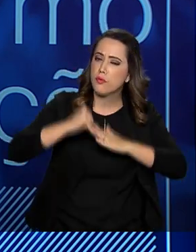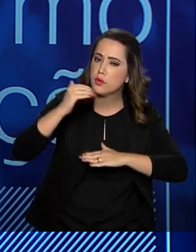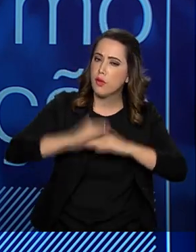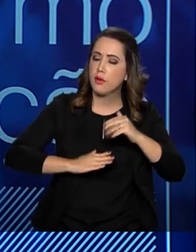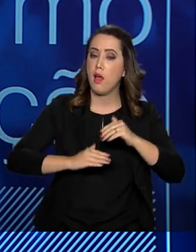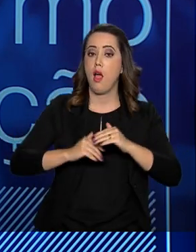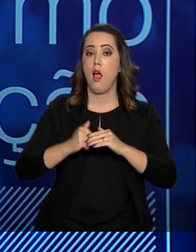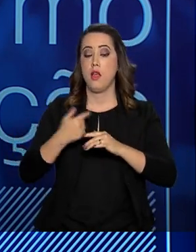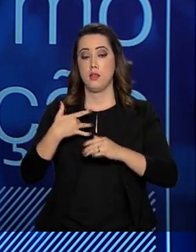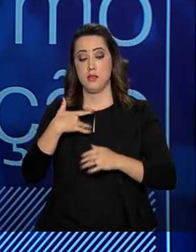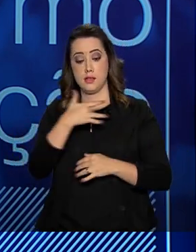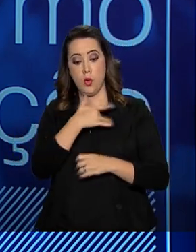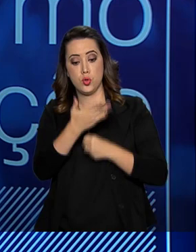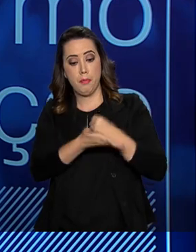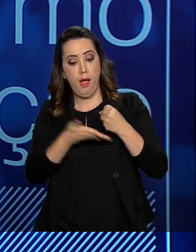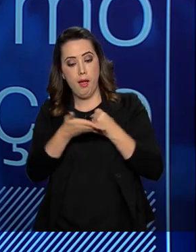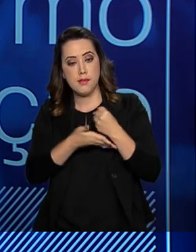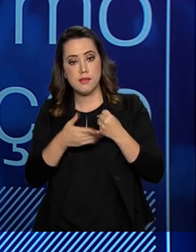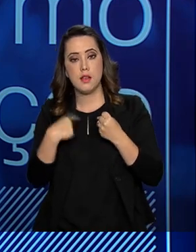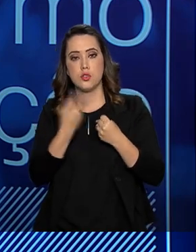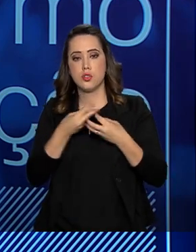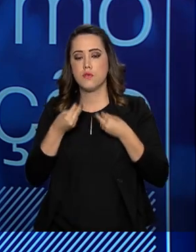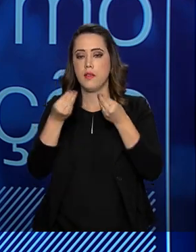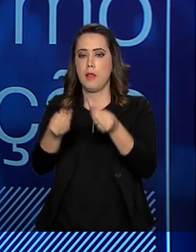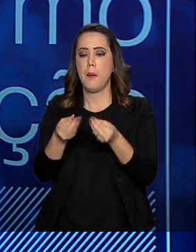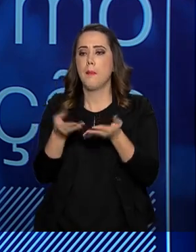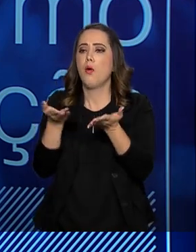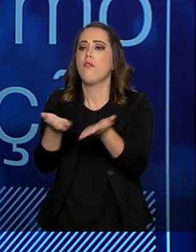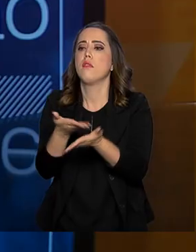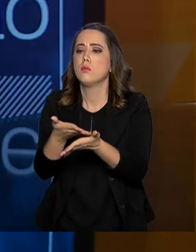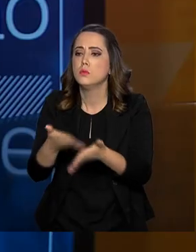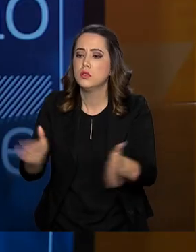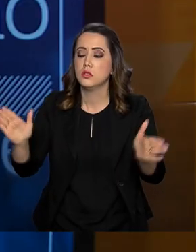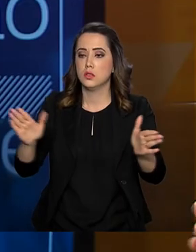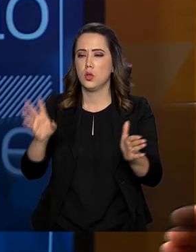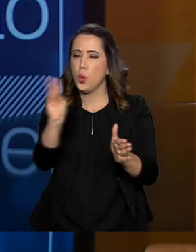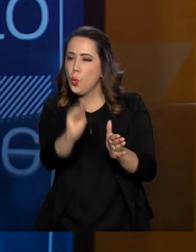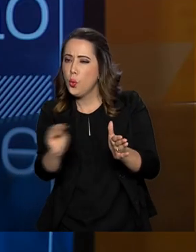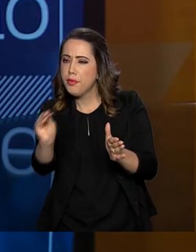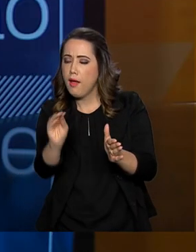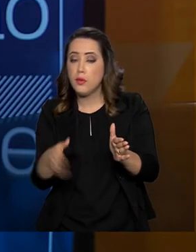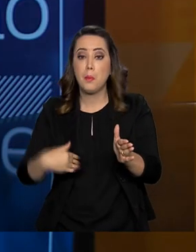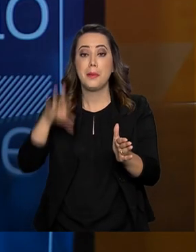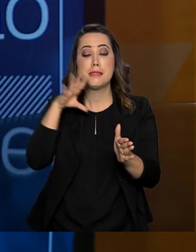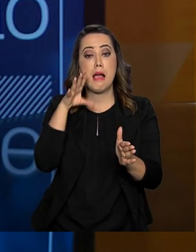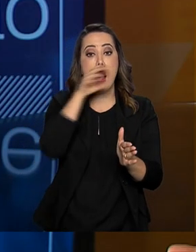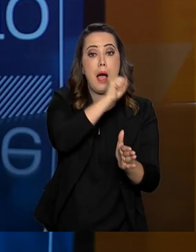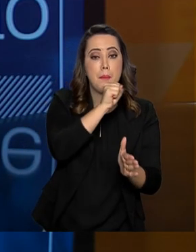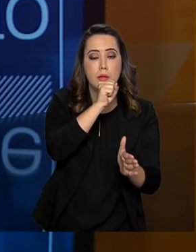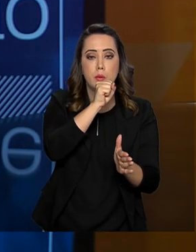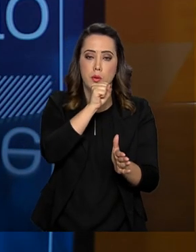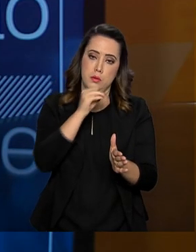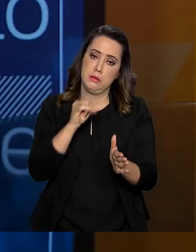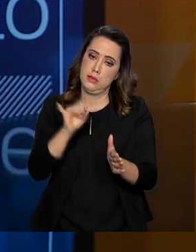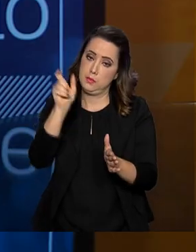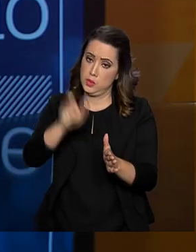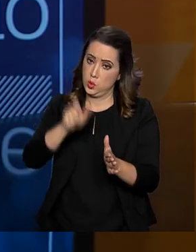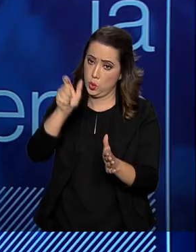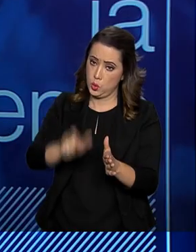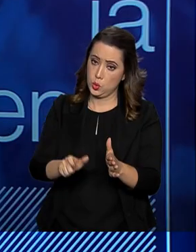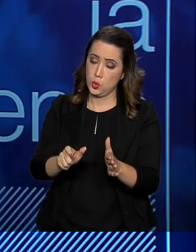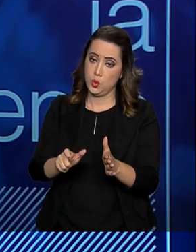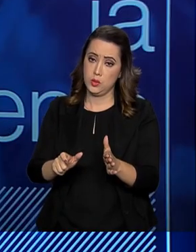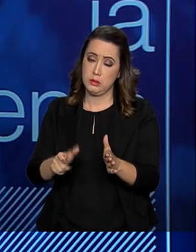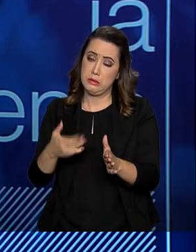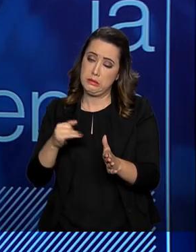da atenção primária, a gente vai dar mais acesso e um tratamento mais rápido para as pessoas que,